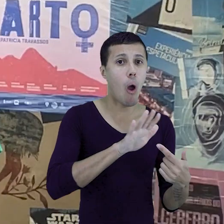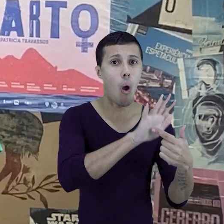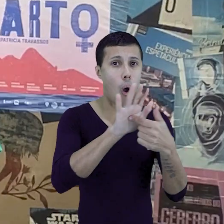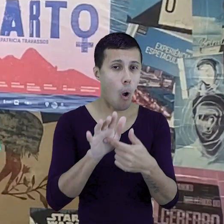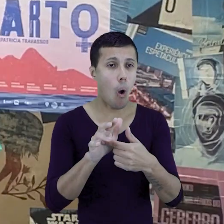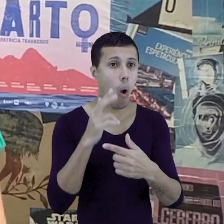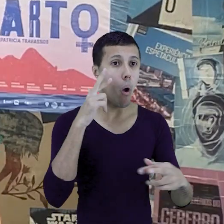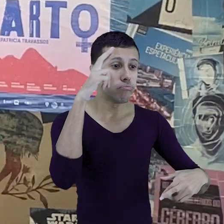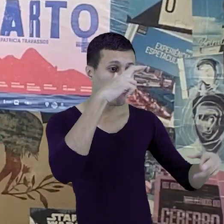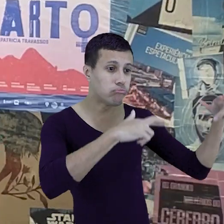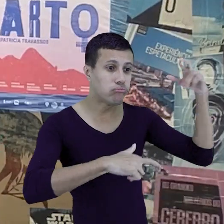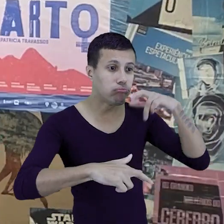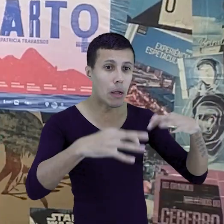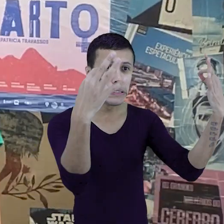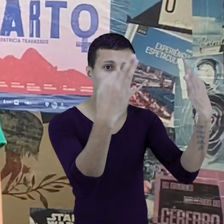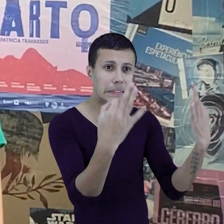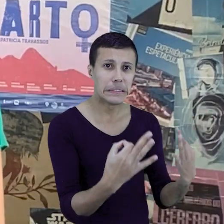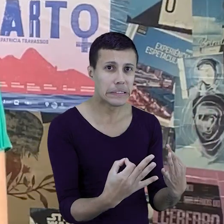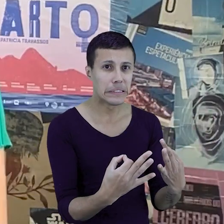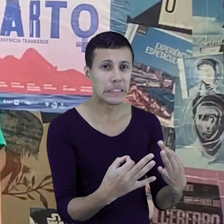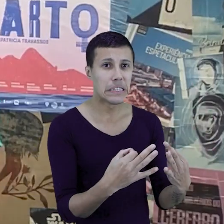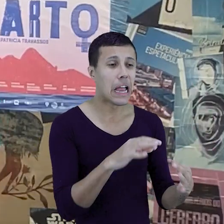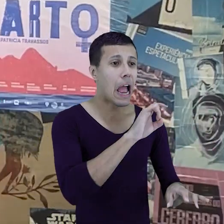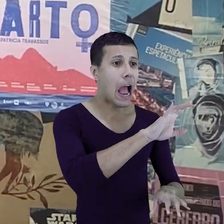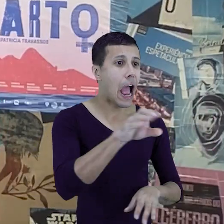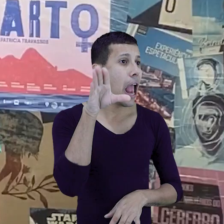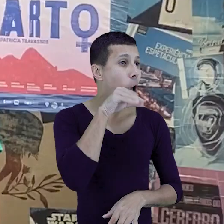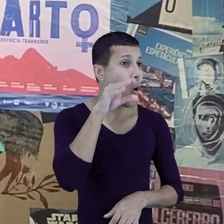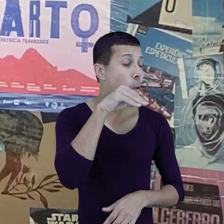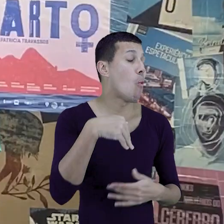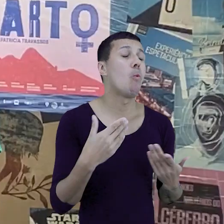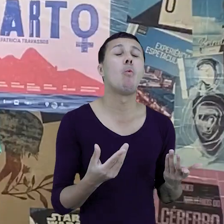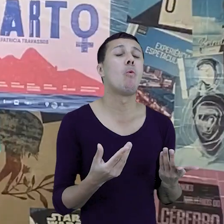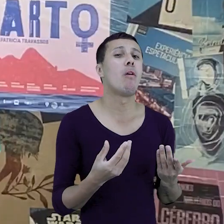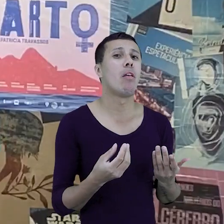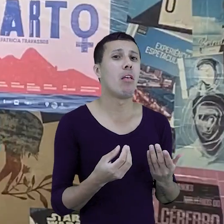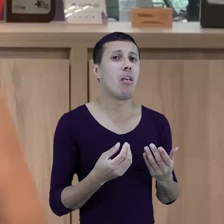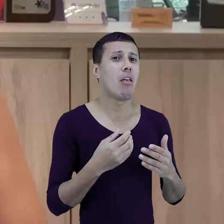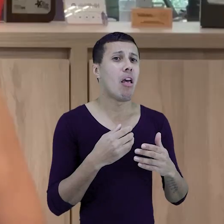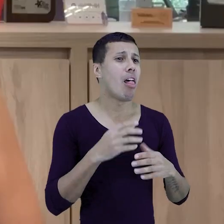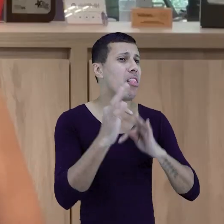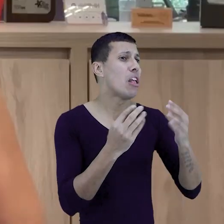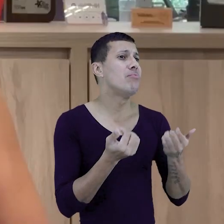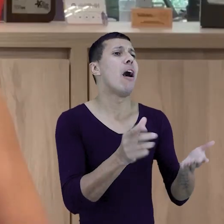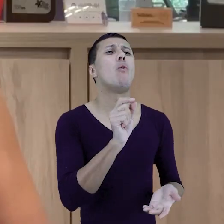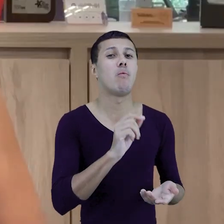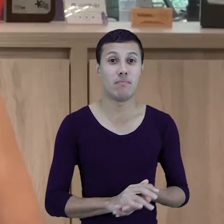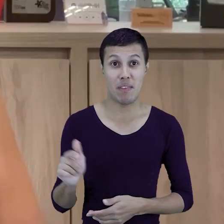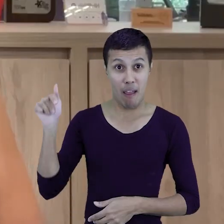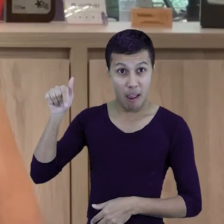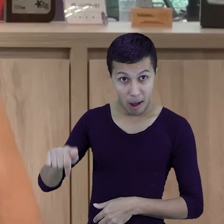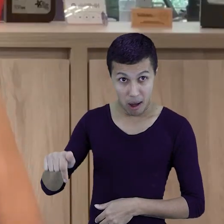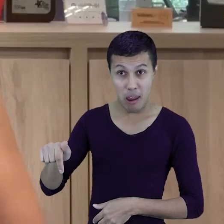monitoramento mais preciso de cada um dos colaboradores, no caso? O que ela te traz? Olha que legal, no nosso